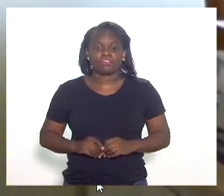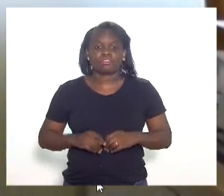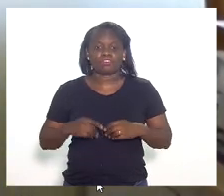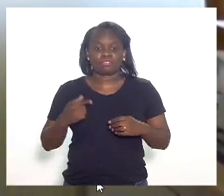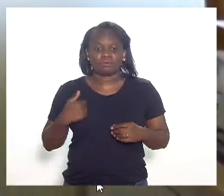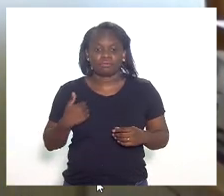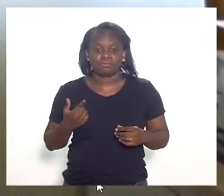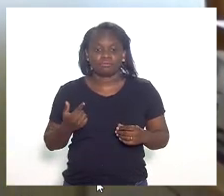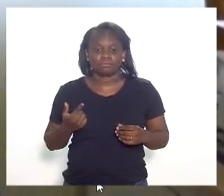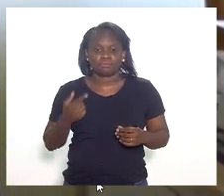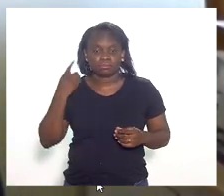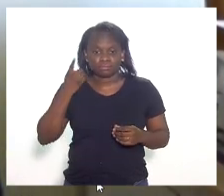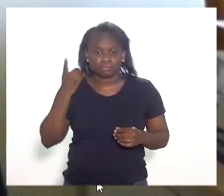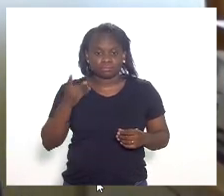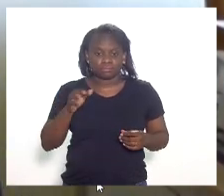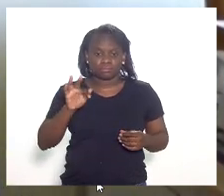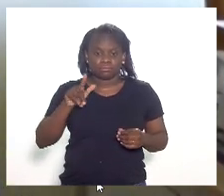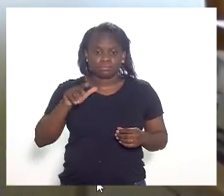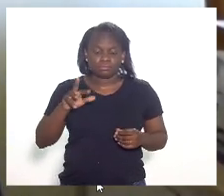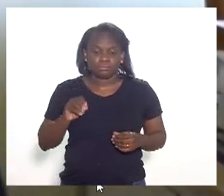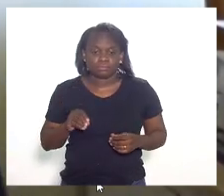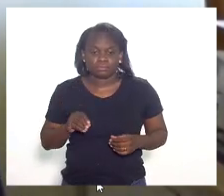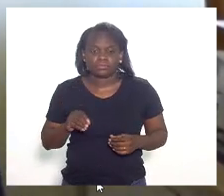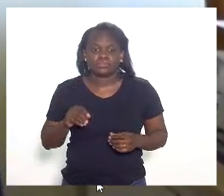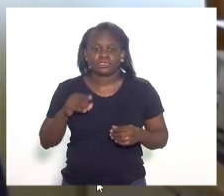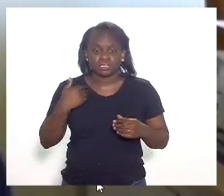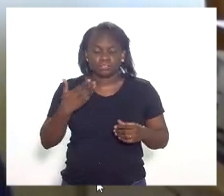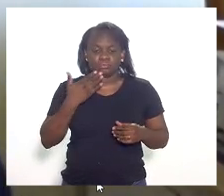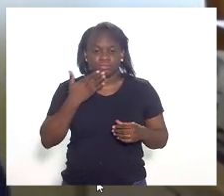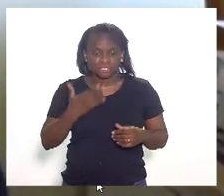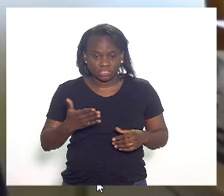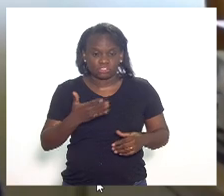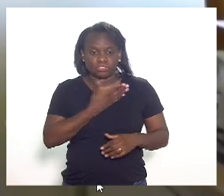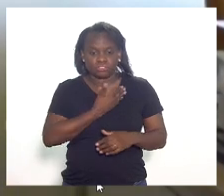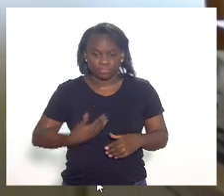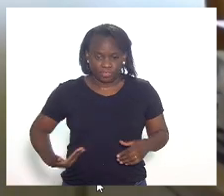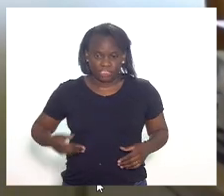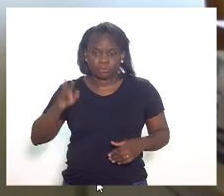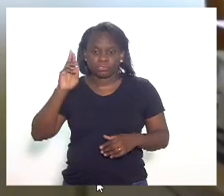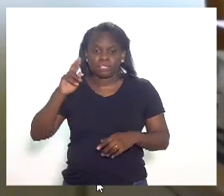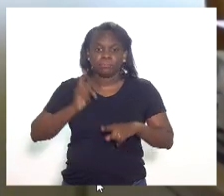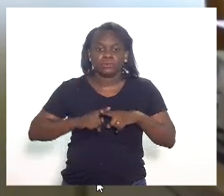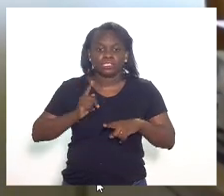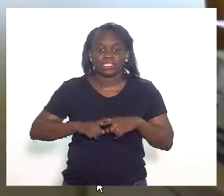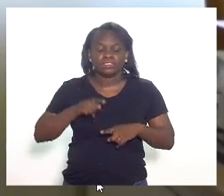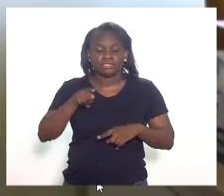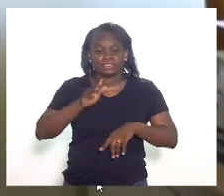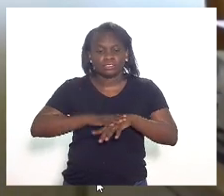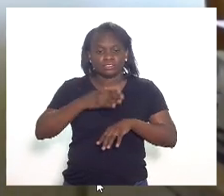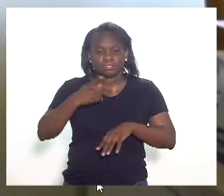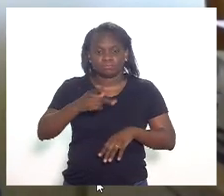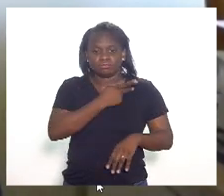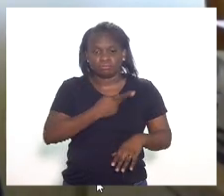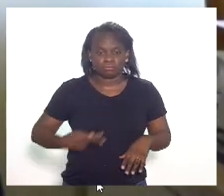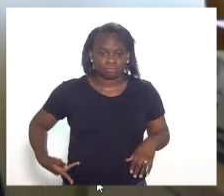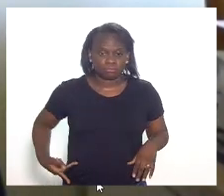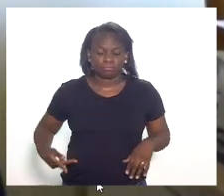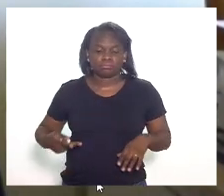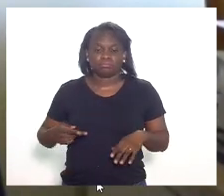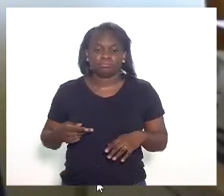E eu estou, deputado Flávio Serafim, instando o líder do governo, porque a Exª está presidindo,